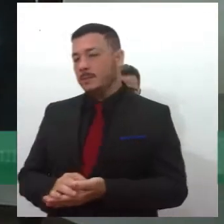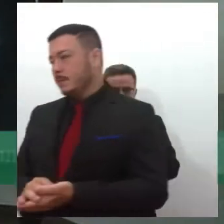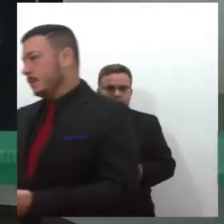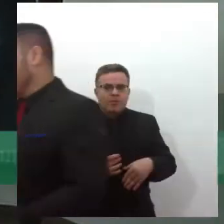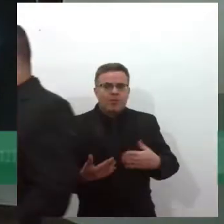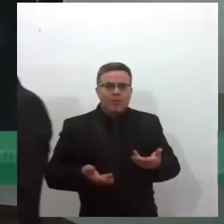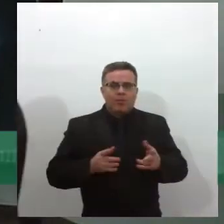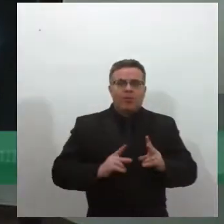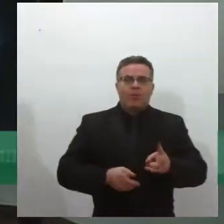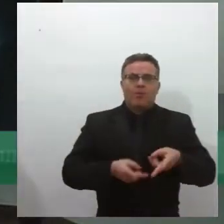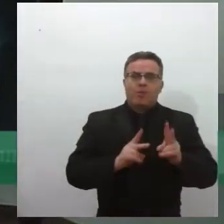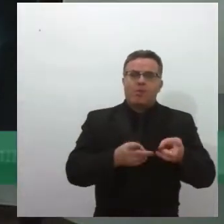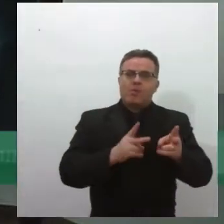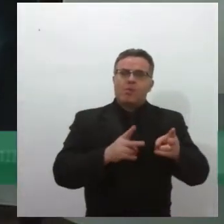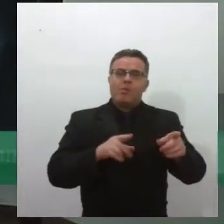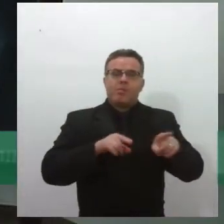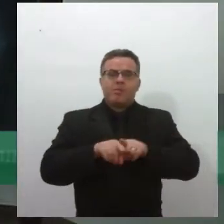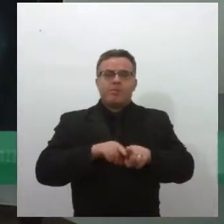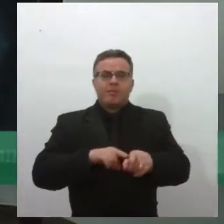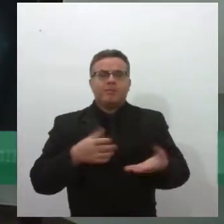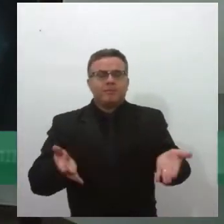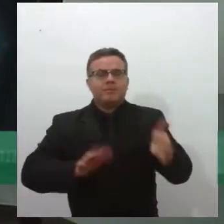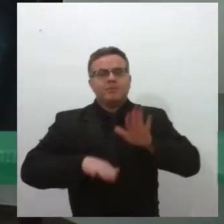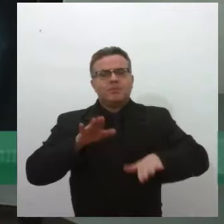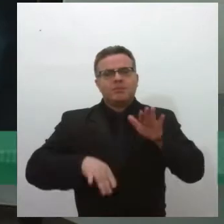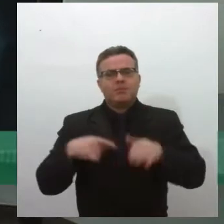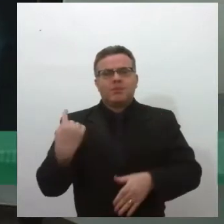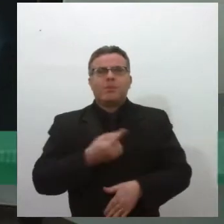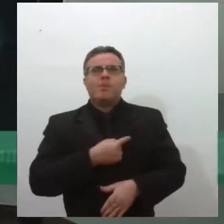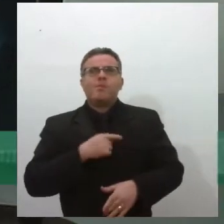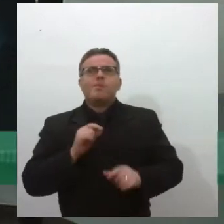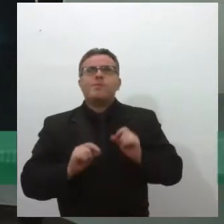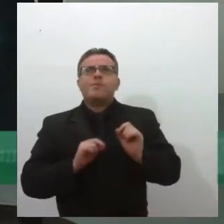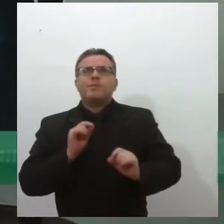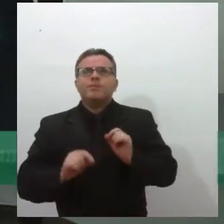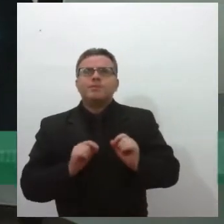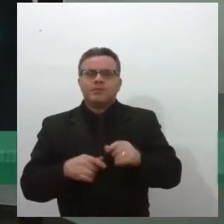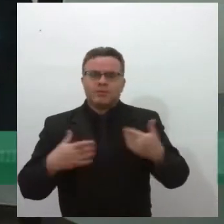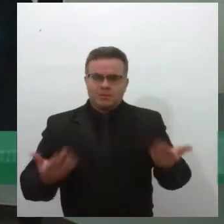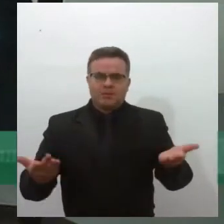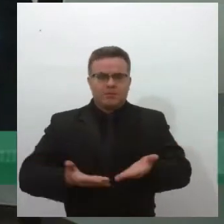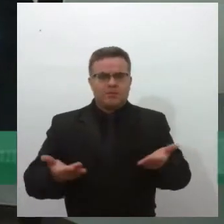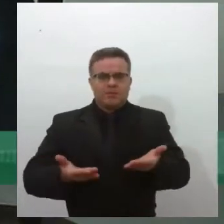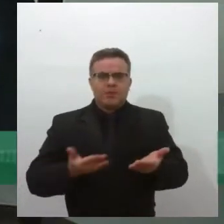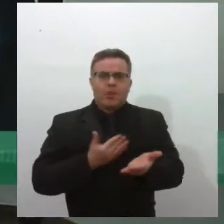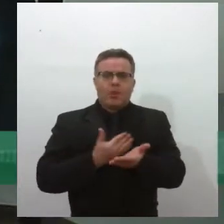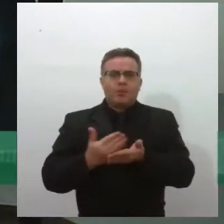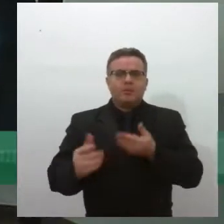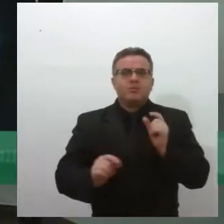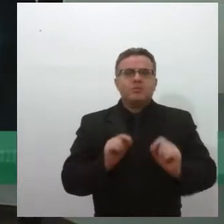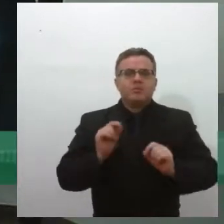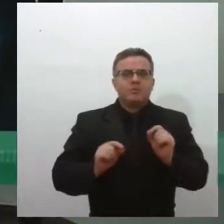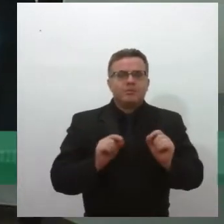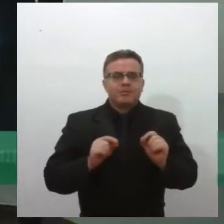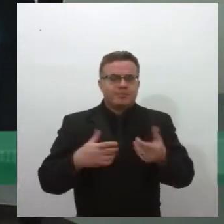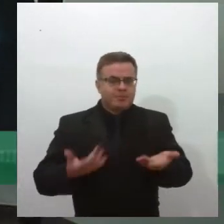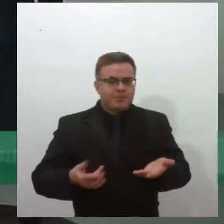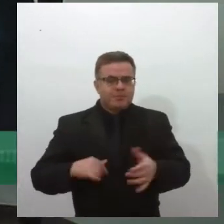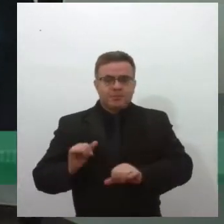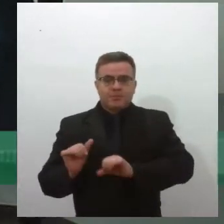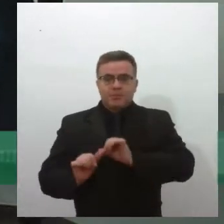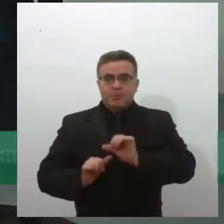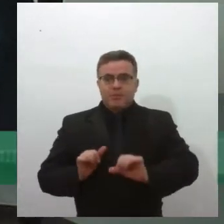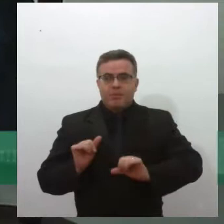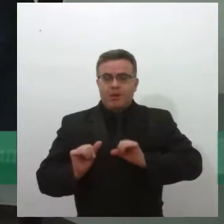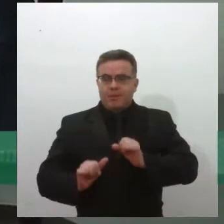constante dos imunossupressores, né. Então, a pessoa transplantada, apesar de, quando ela faz o transplante, ela realmente recuperar muito da